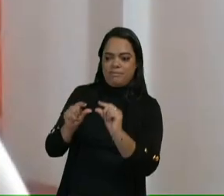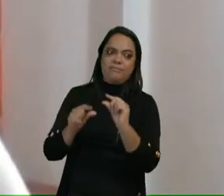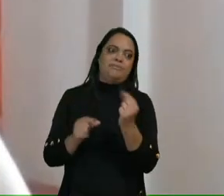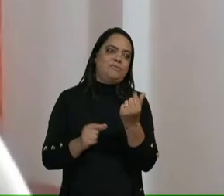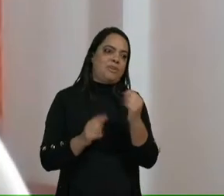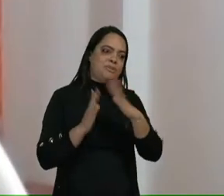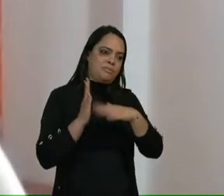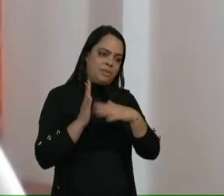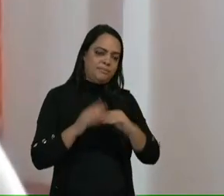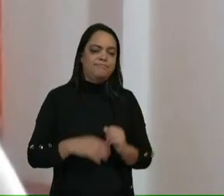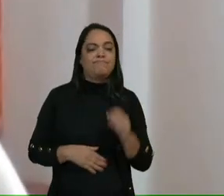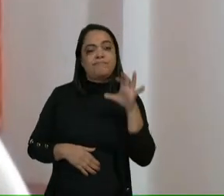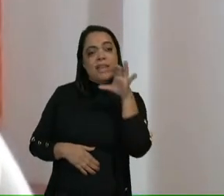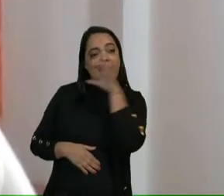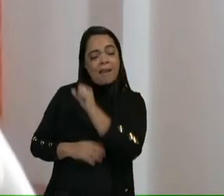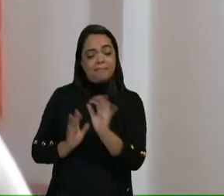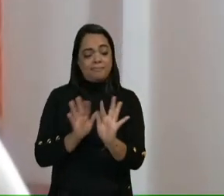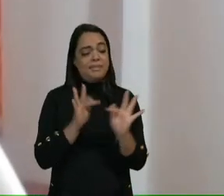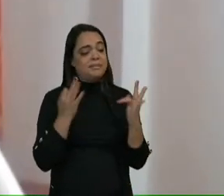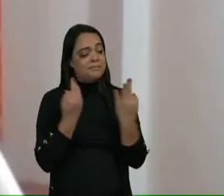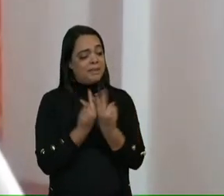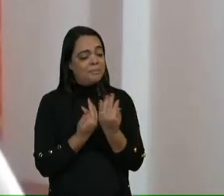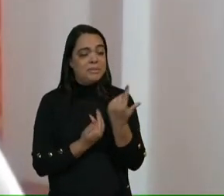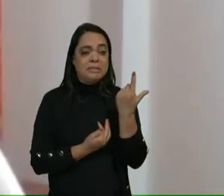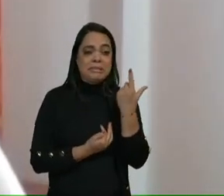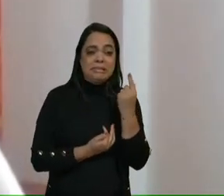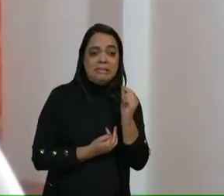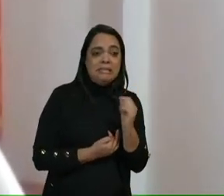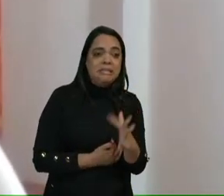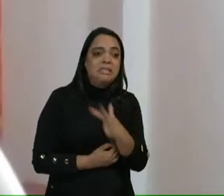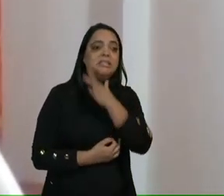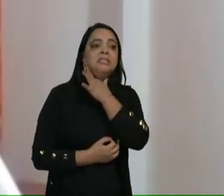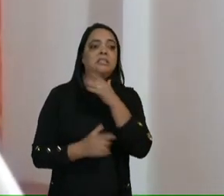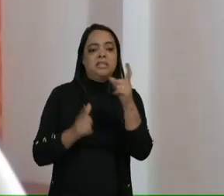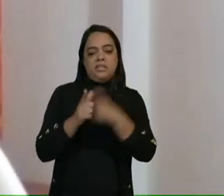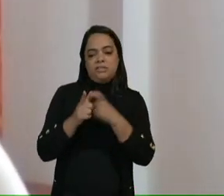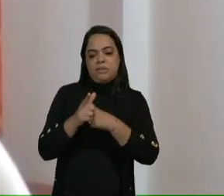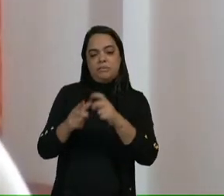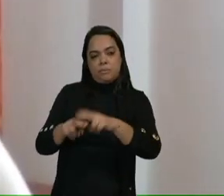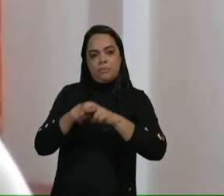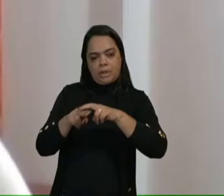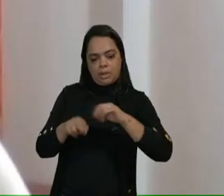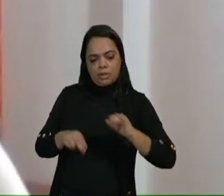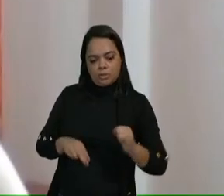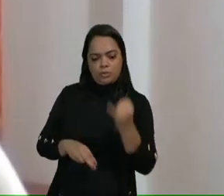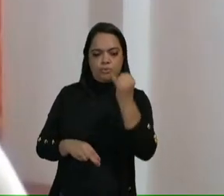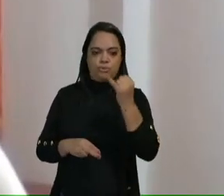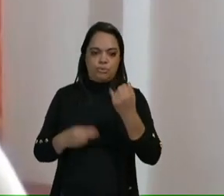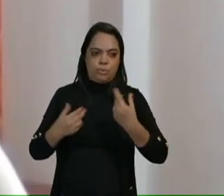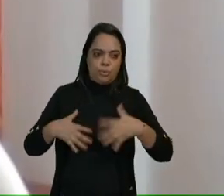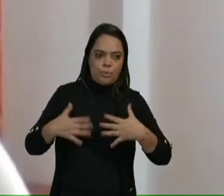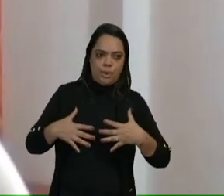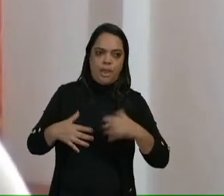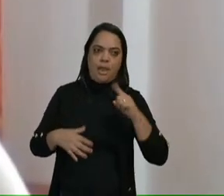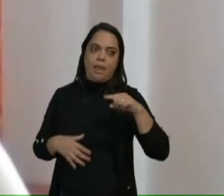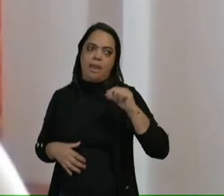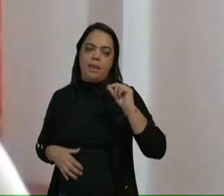Rapidamente essas famílias chegam ao endividamento por conta da taxa de juros extremamente elevada. É